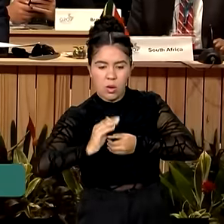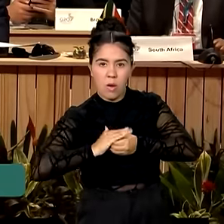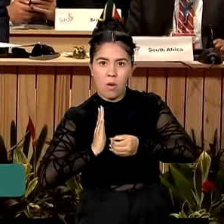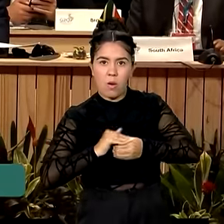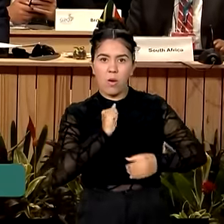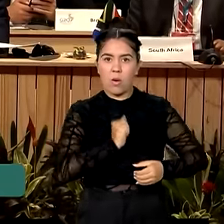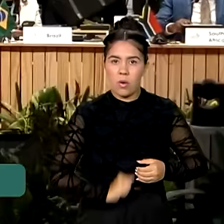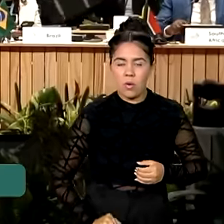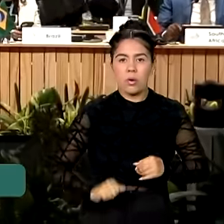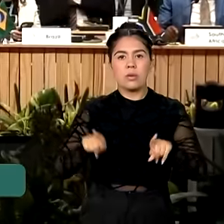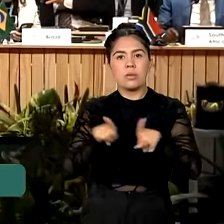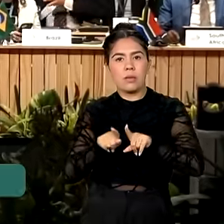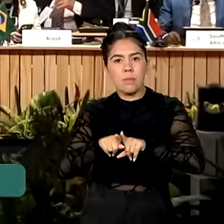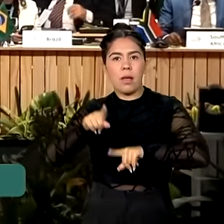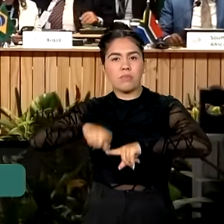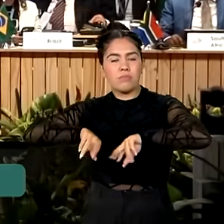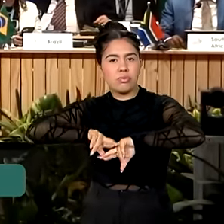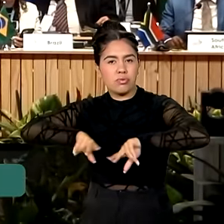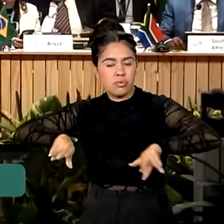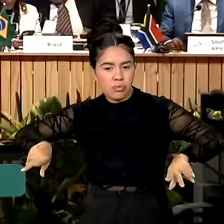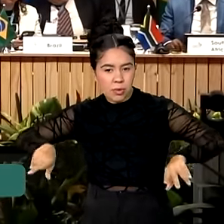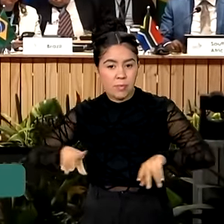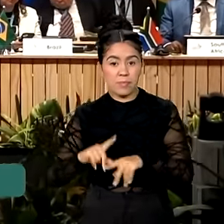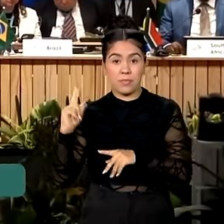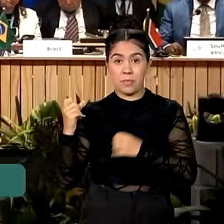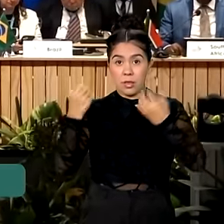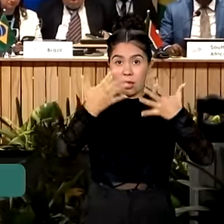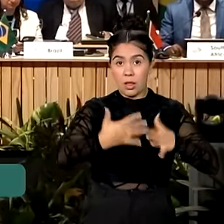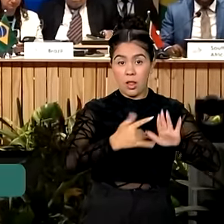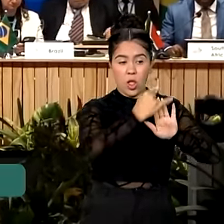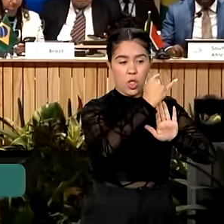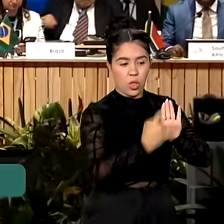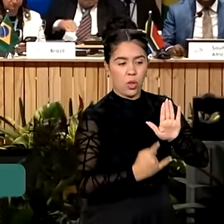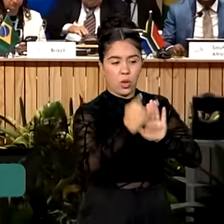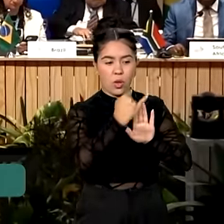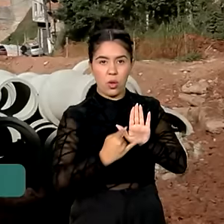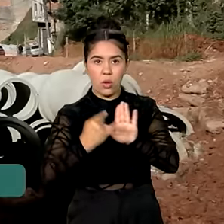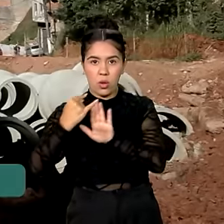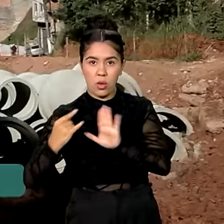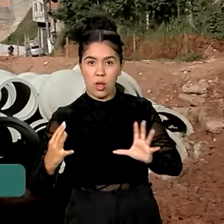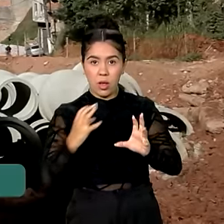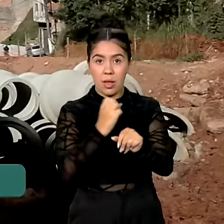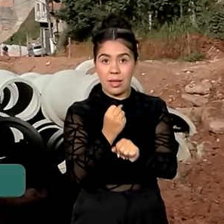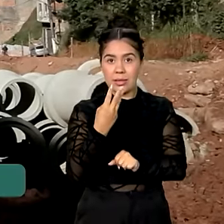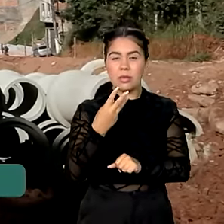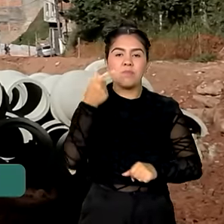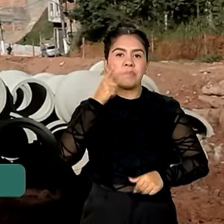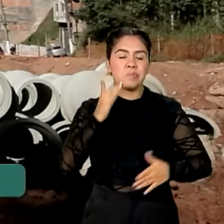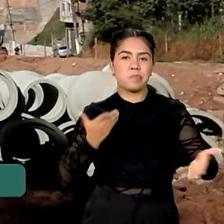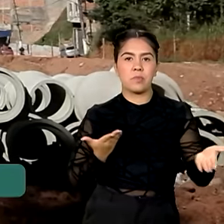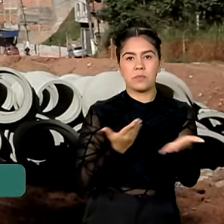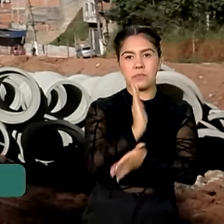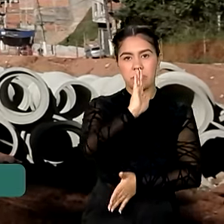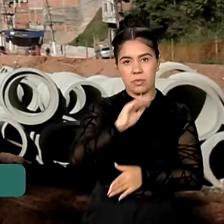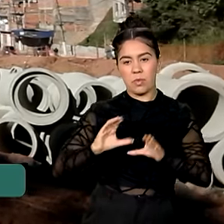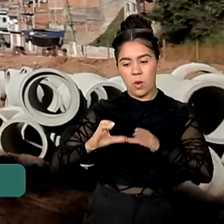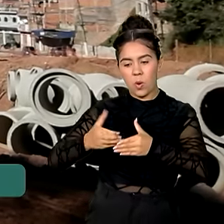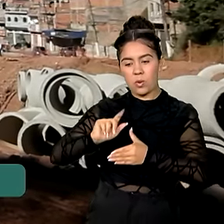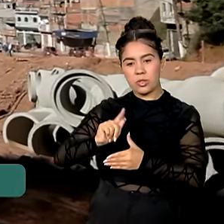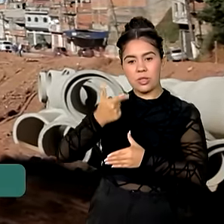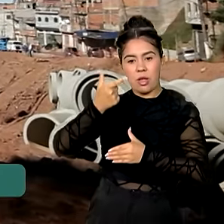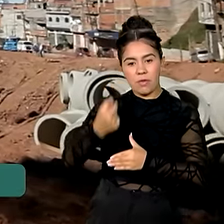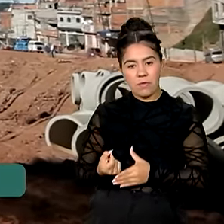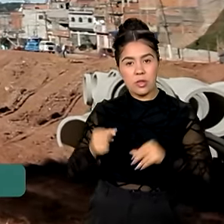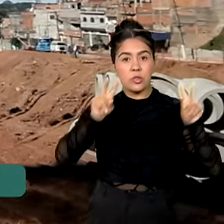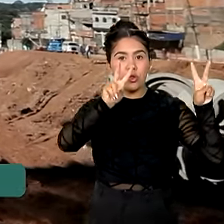resíduos, entre outras. Na reunião, três documentos foram aprovados pelos ministros, como as ações do G20 sobre fortalecimento dos